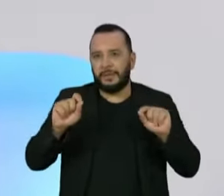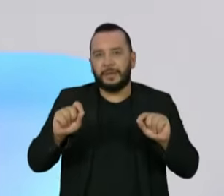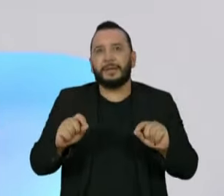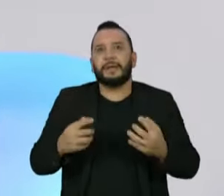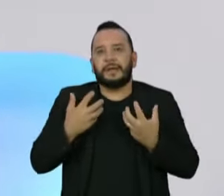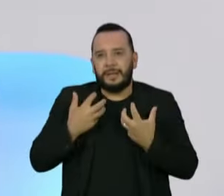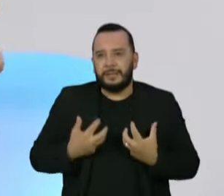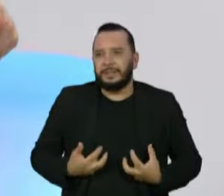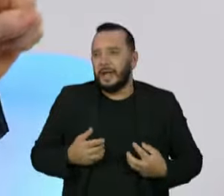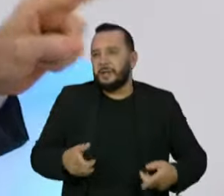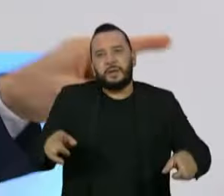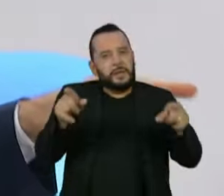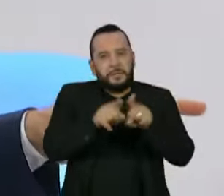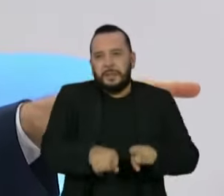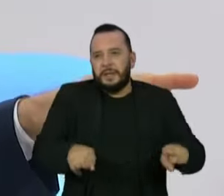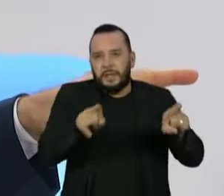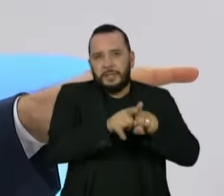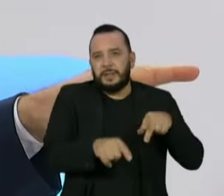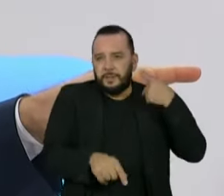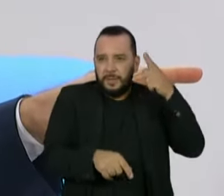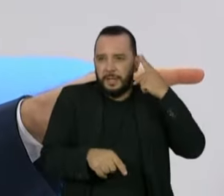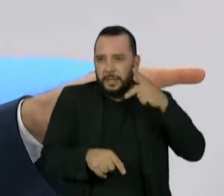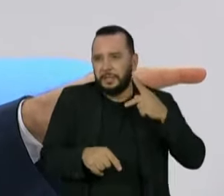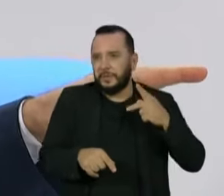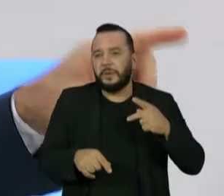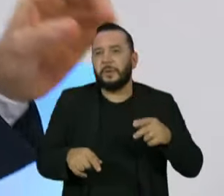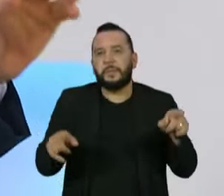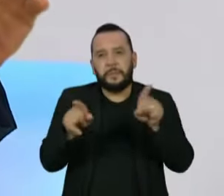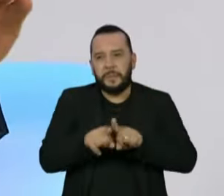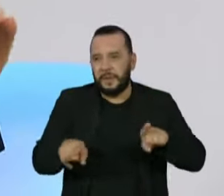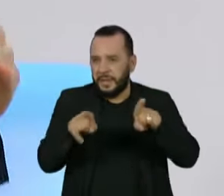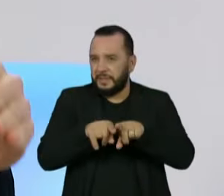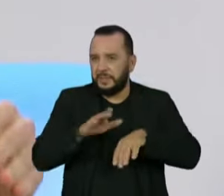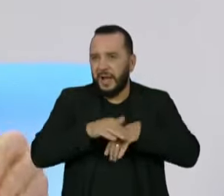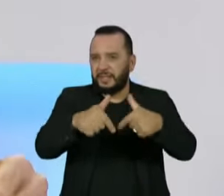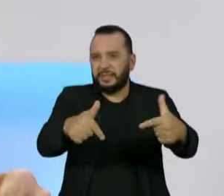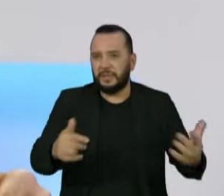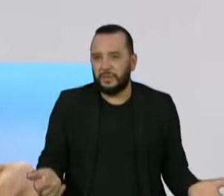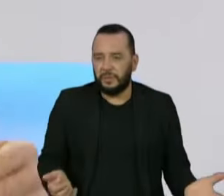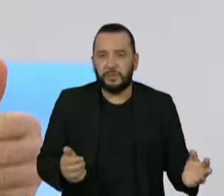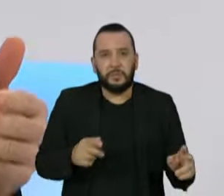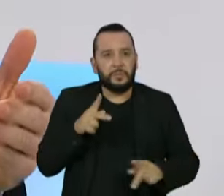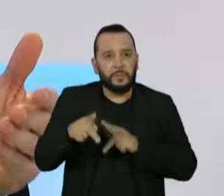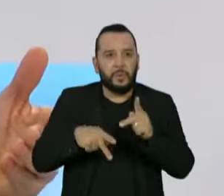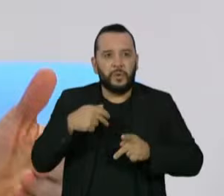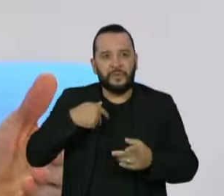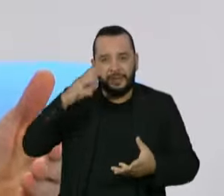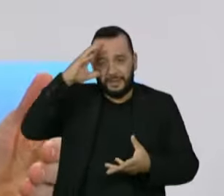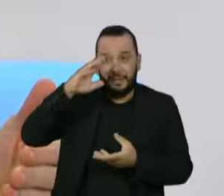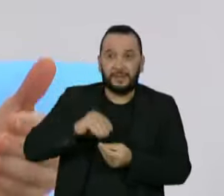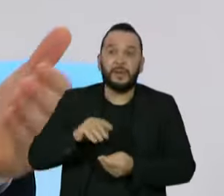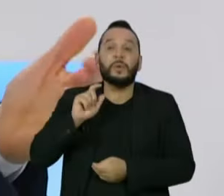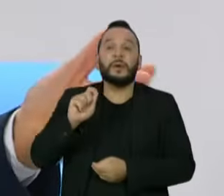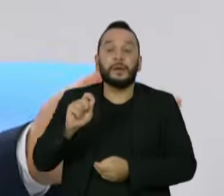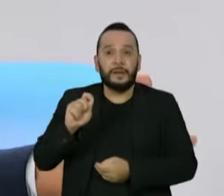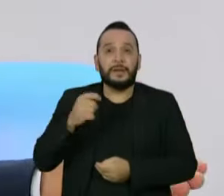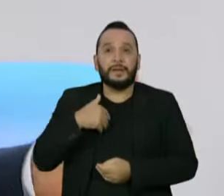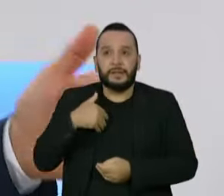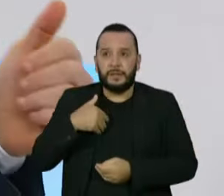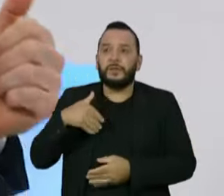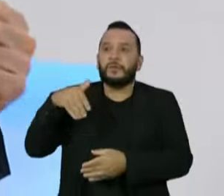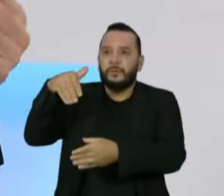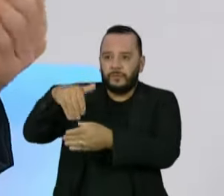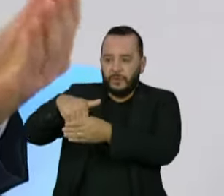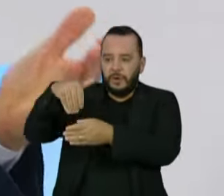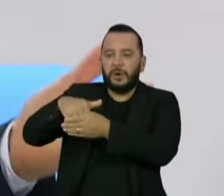cansada dos mesmos com os mesmos resultados. A população começou a entender que o preço do voto é o preço de uma saúde